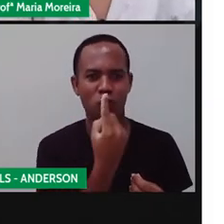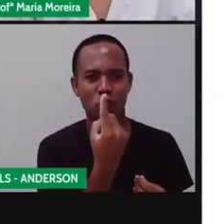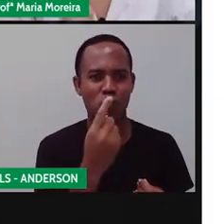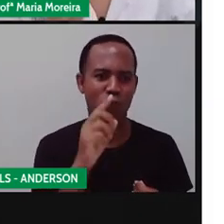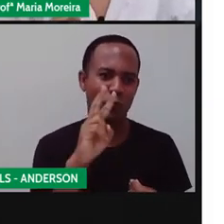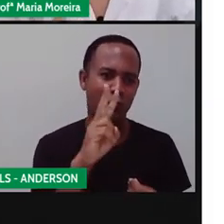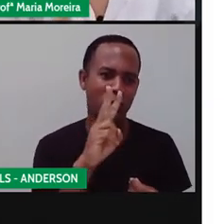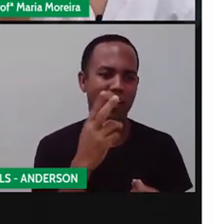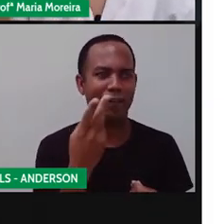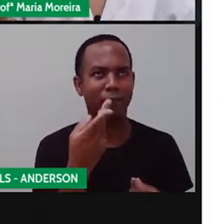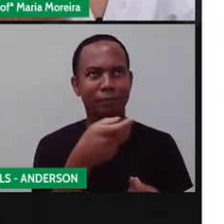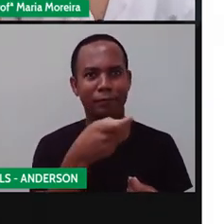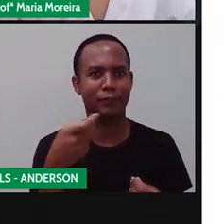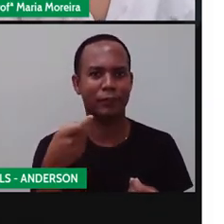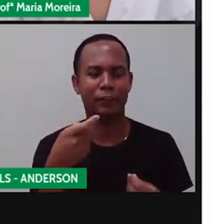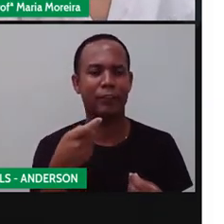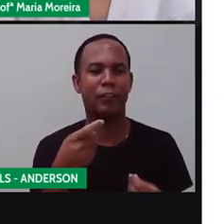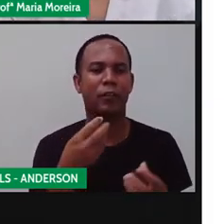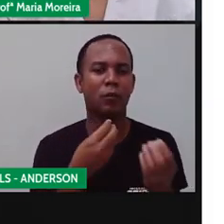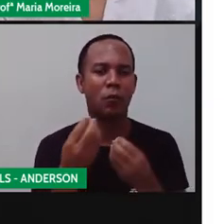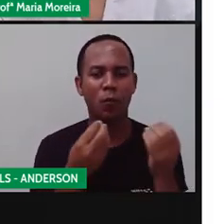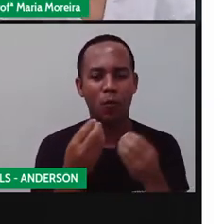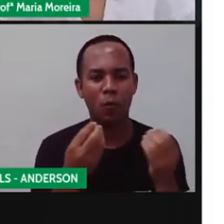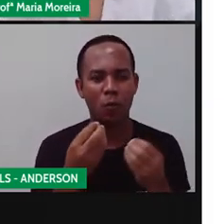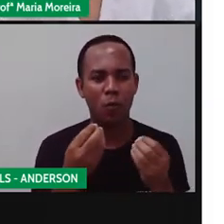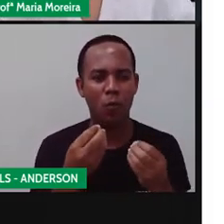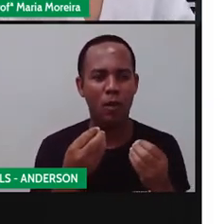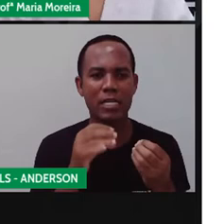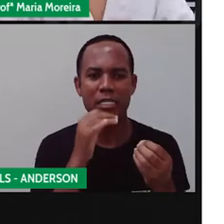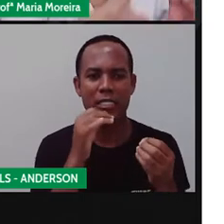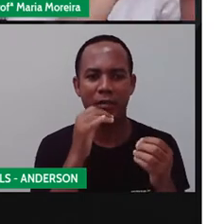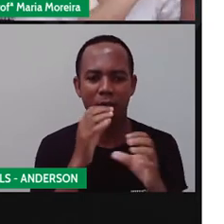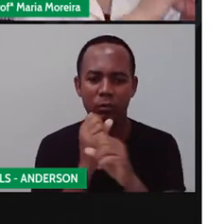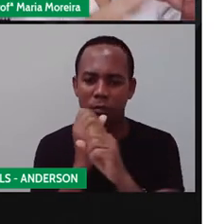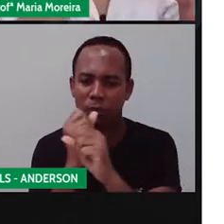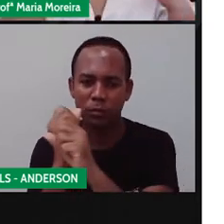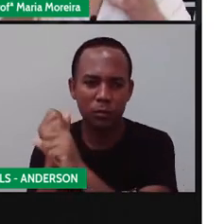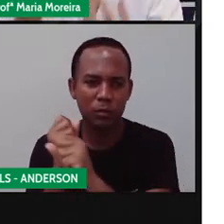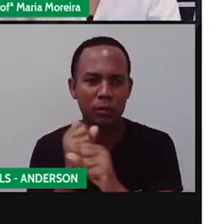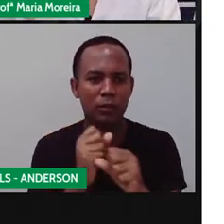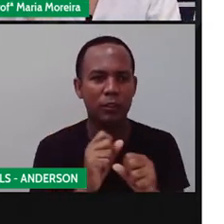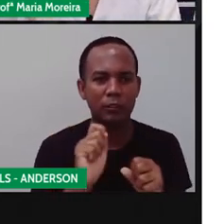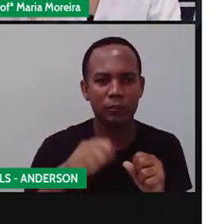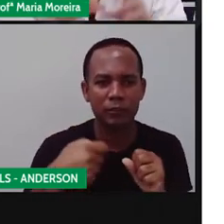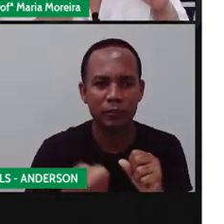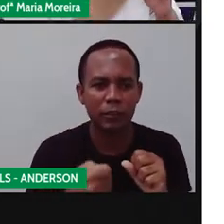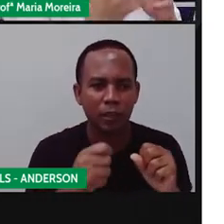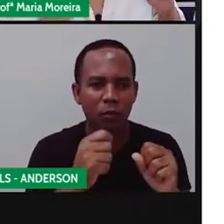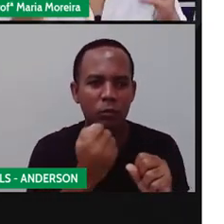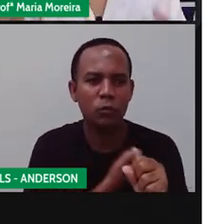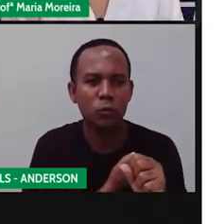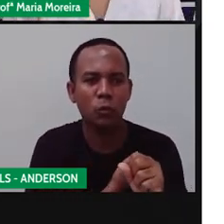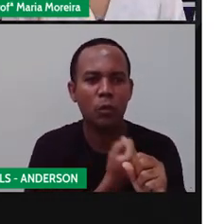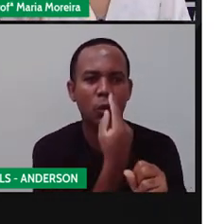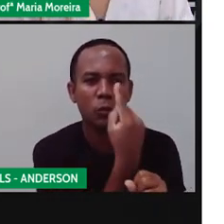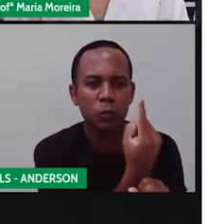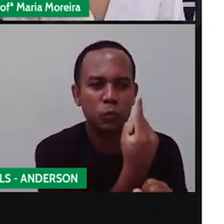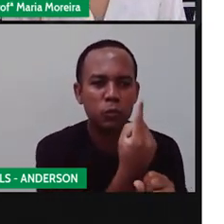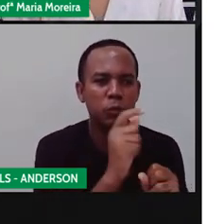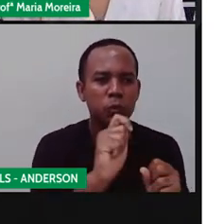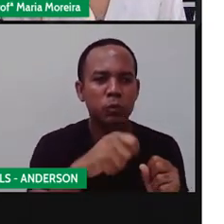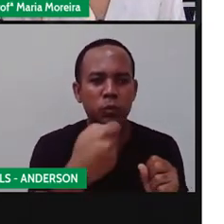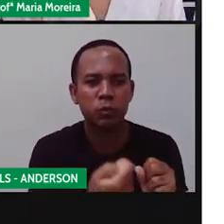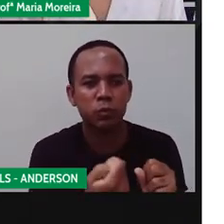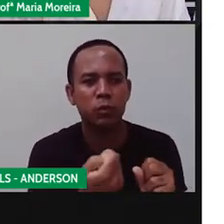V... Então, o é que... E eles criaram, né? Essa ideia de um símbolo representar um número. Um símbolo representar um número que a gente